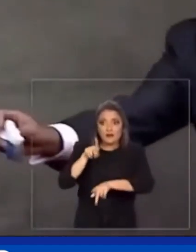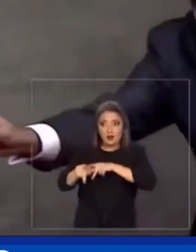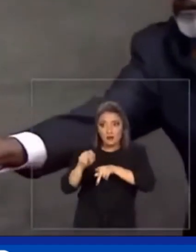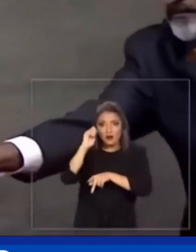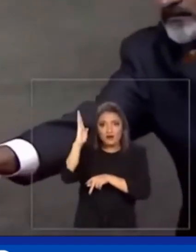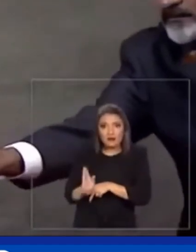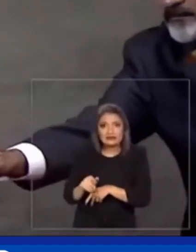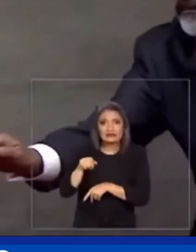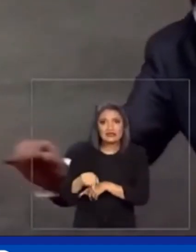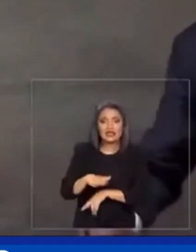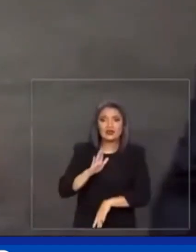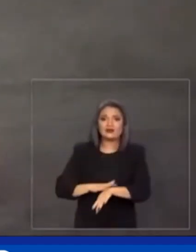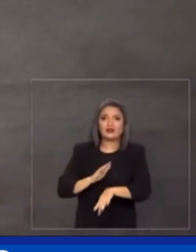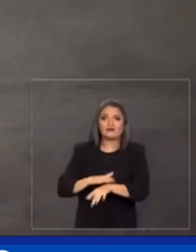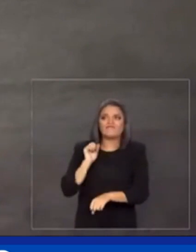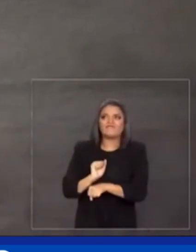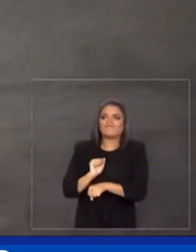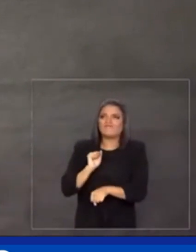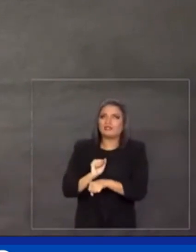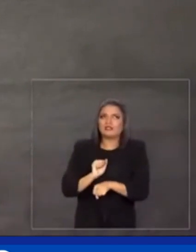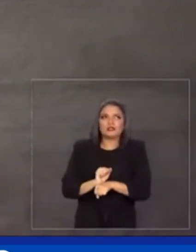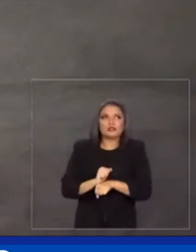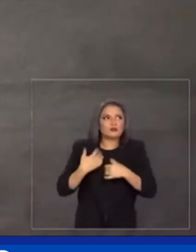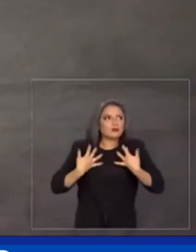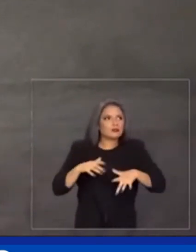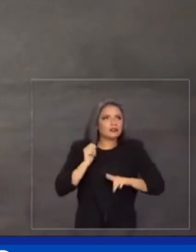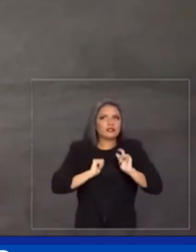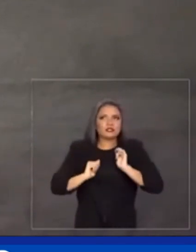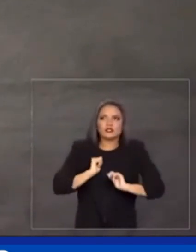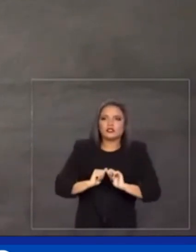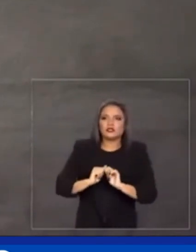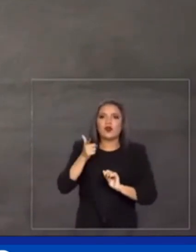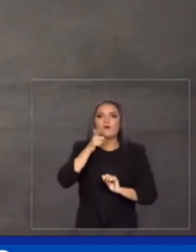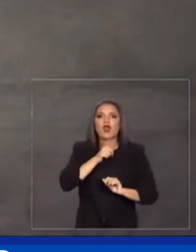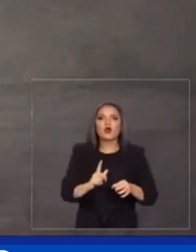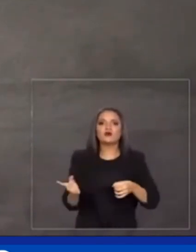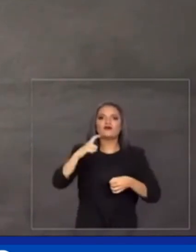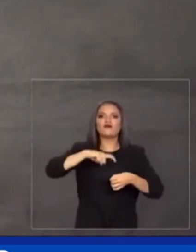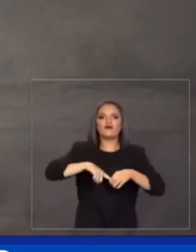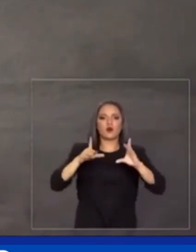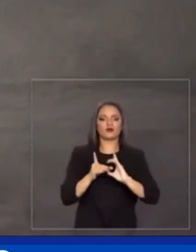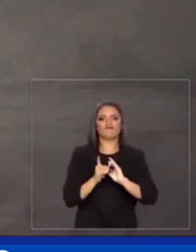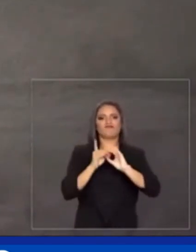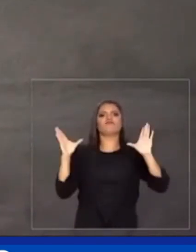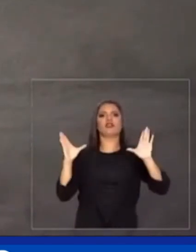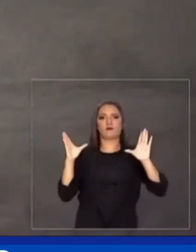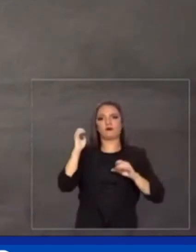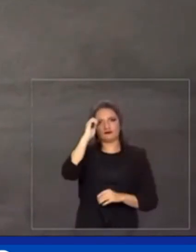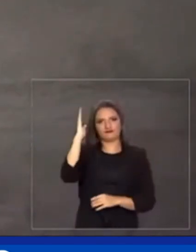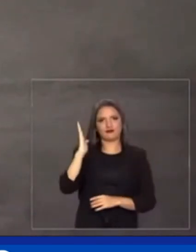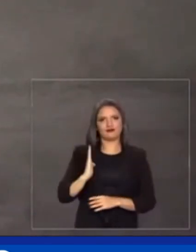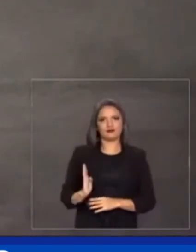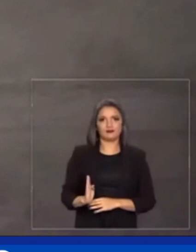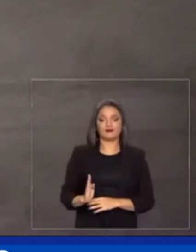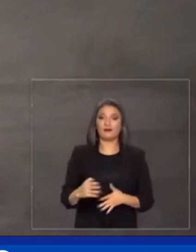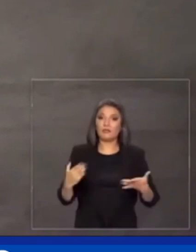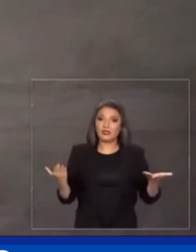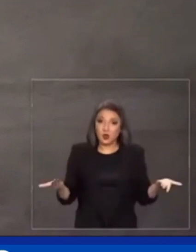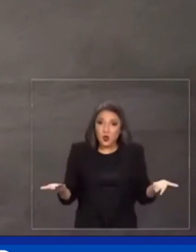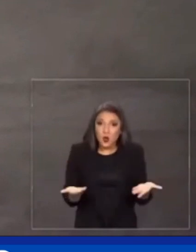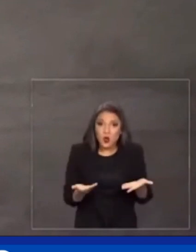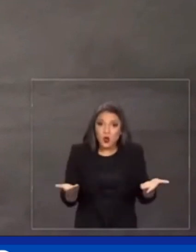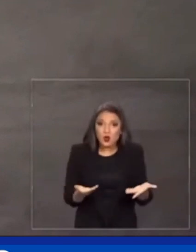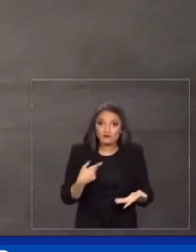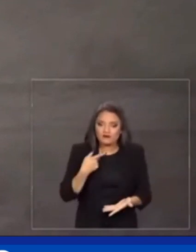essa espera para que a gente pudesse reconquistar a democracia nesse país. Reafirmo